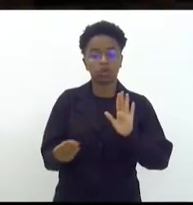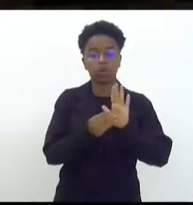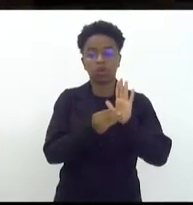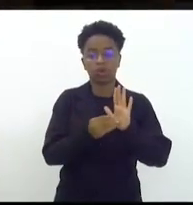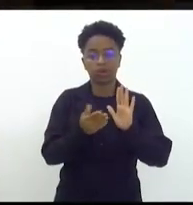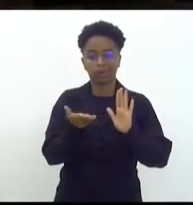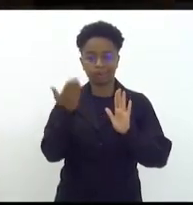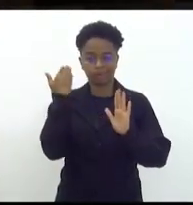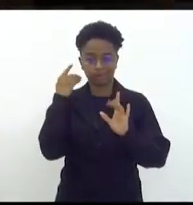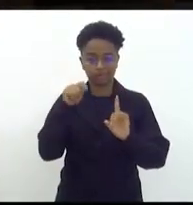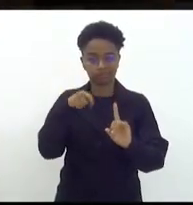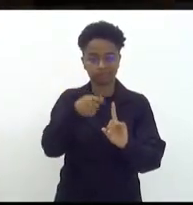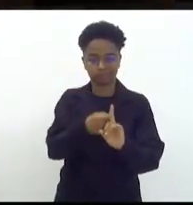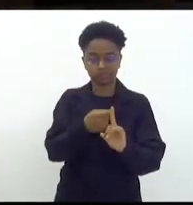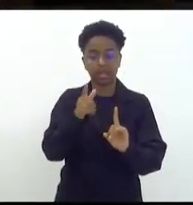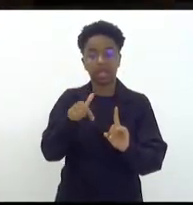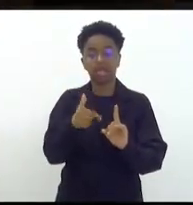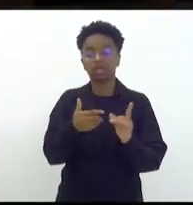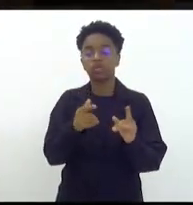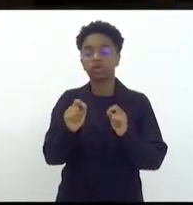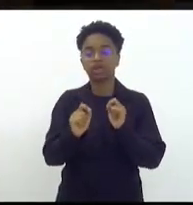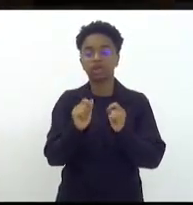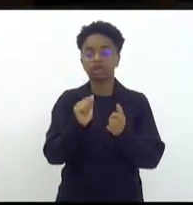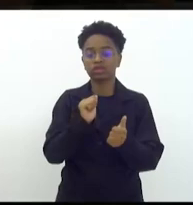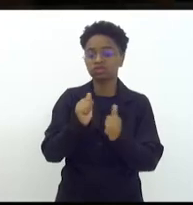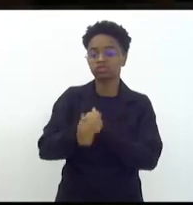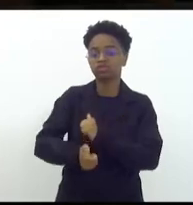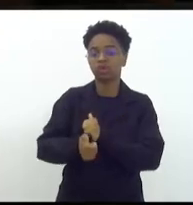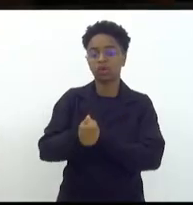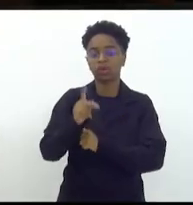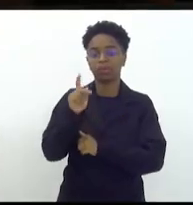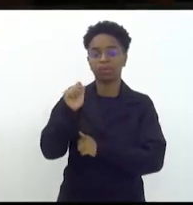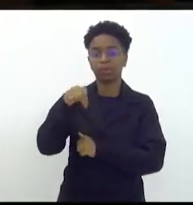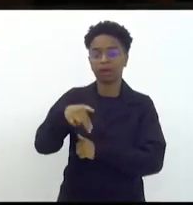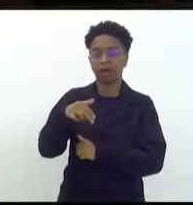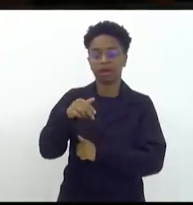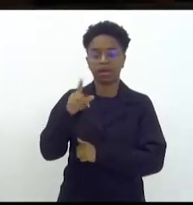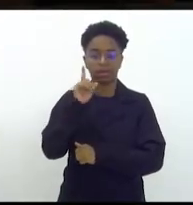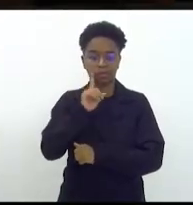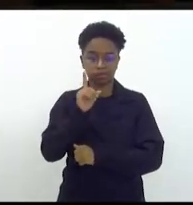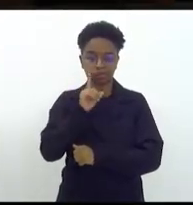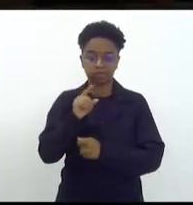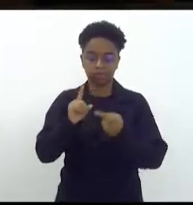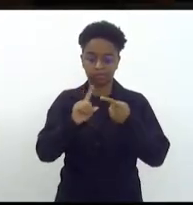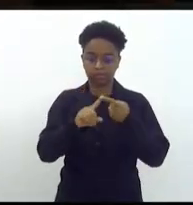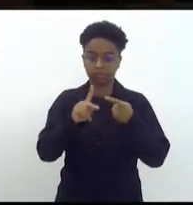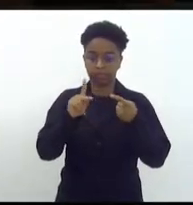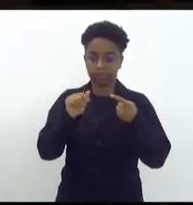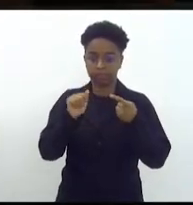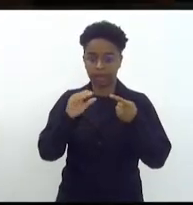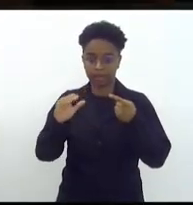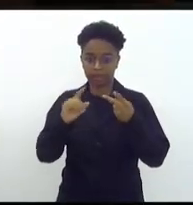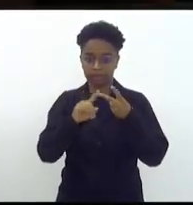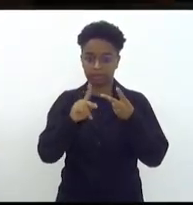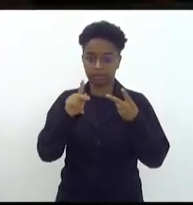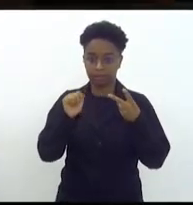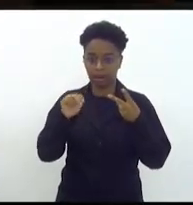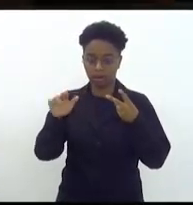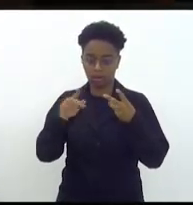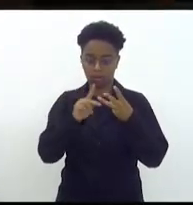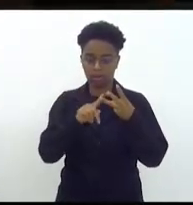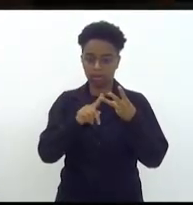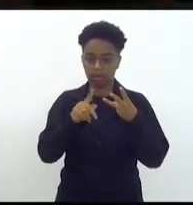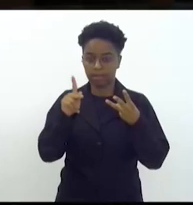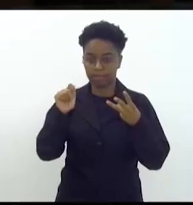naquele naquele momento que eram os jogos pan-americanos de três P's PAC PAU e PAN e aí